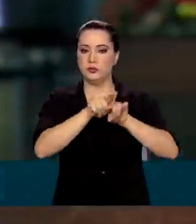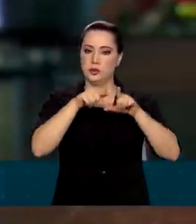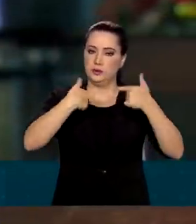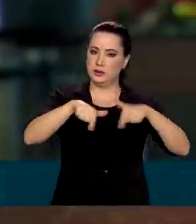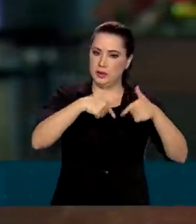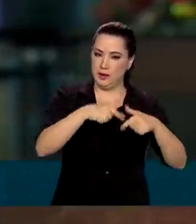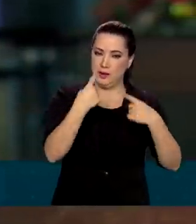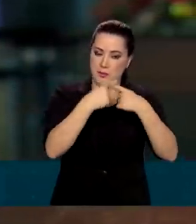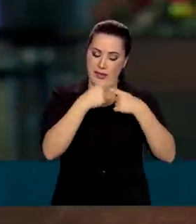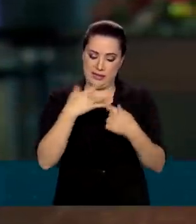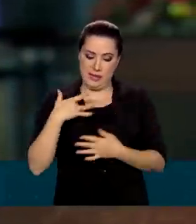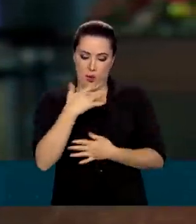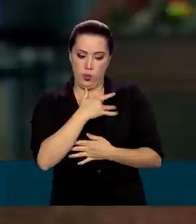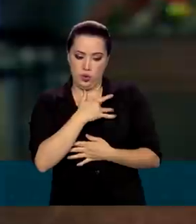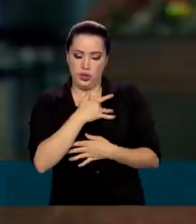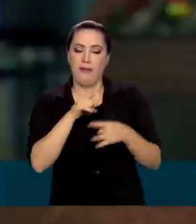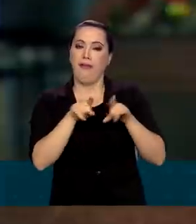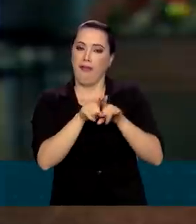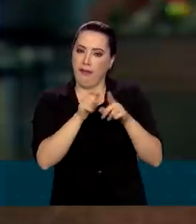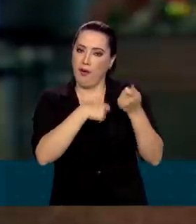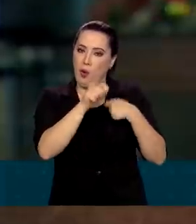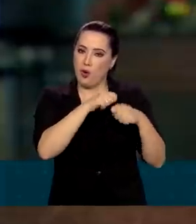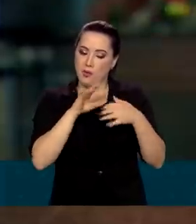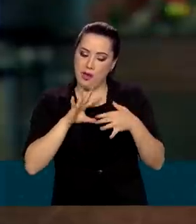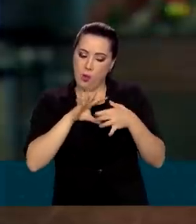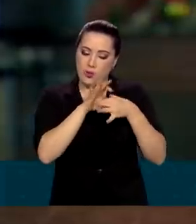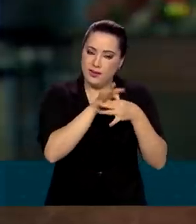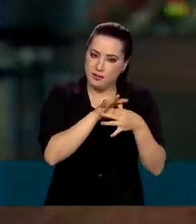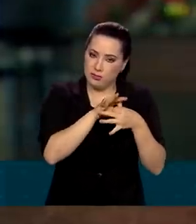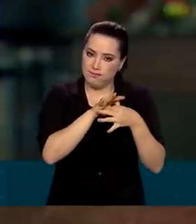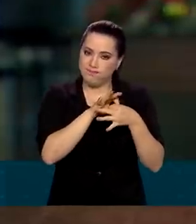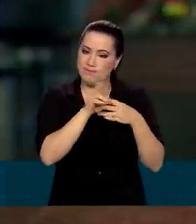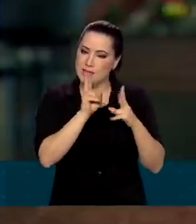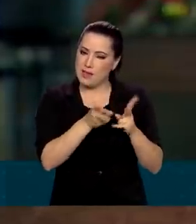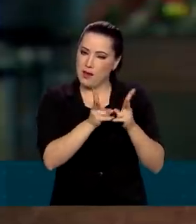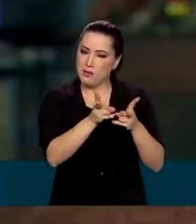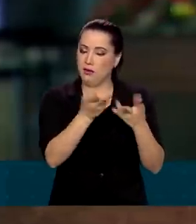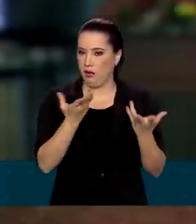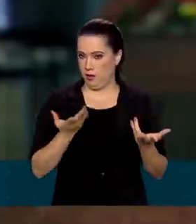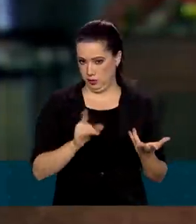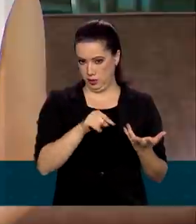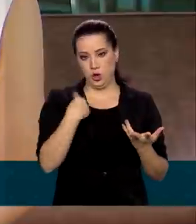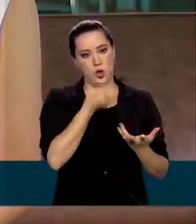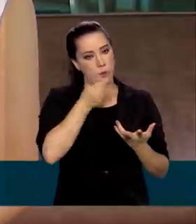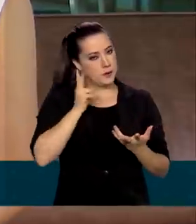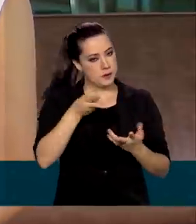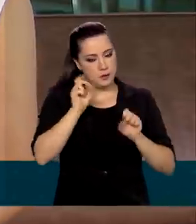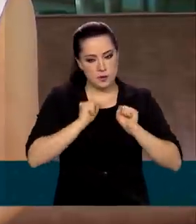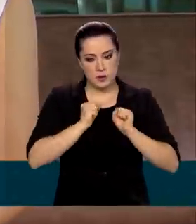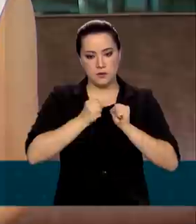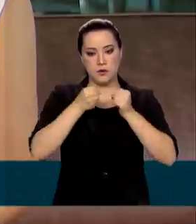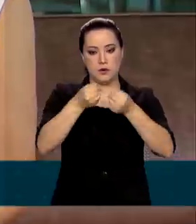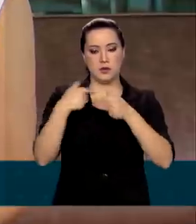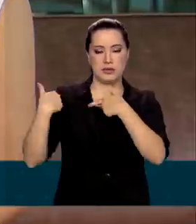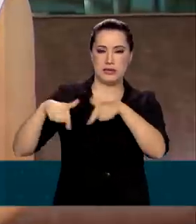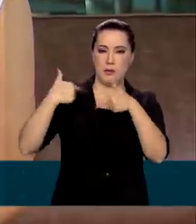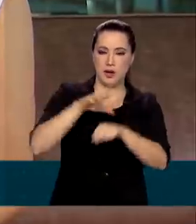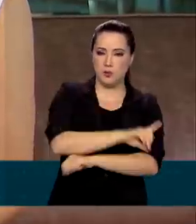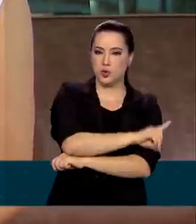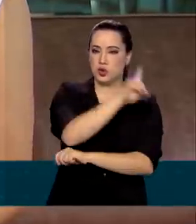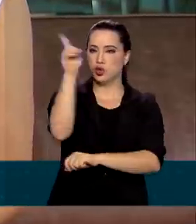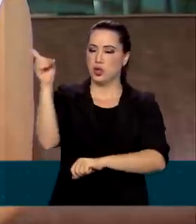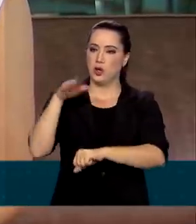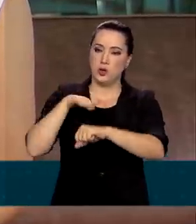saúde e economia caminham juntas, lado a lado. Não poupamos esforços. Trabalhamos dia e noite